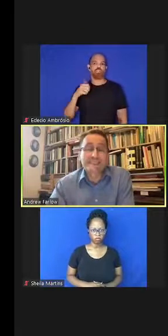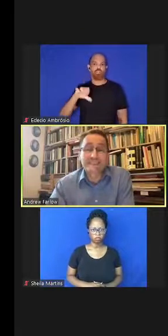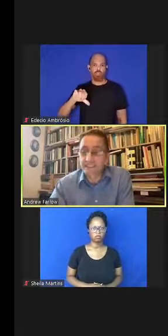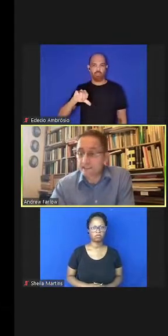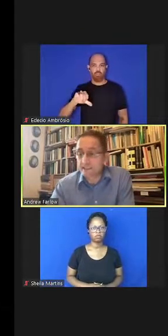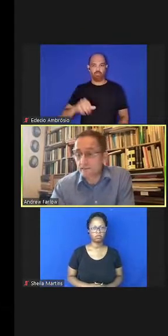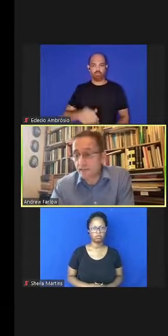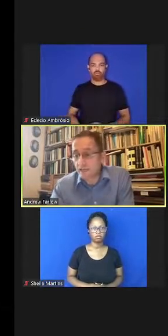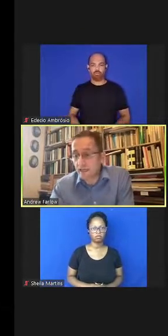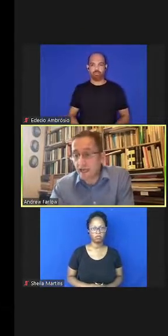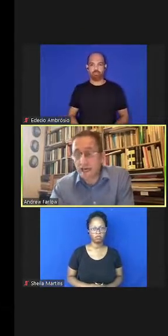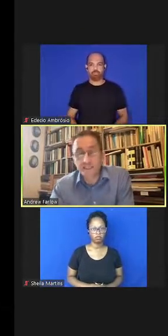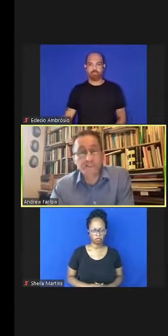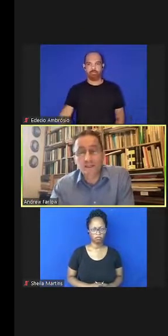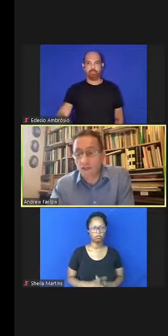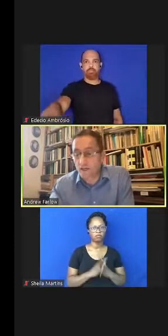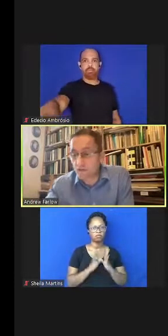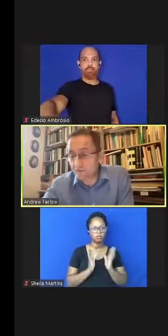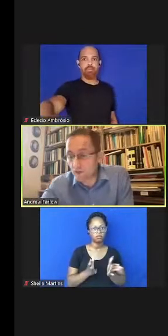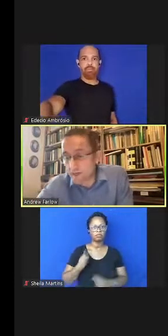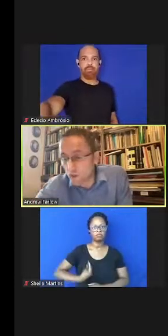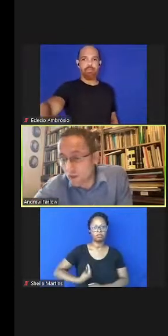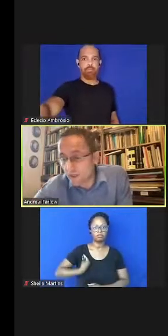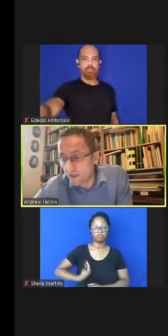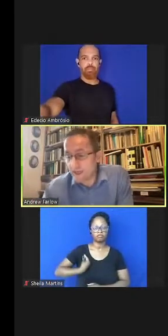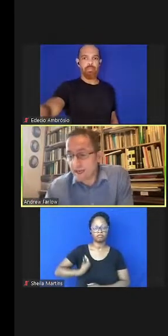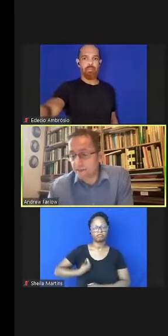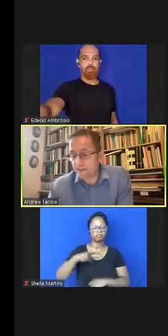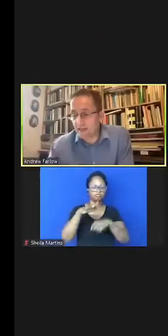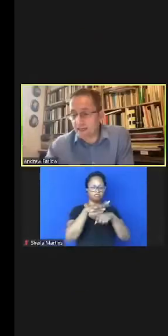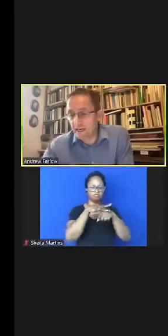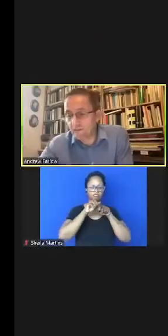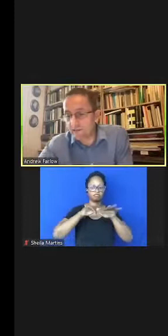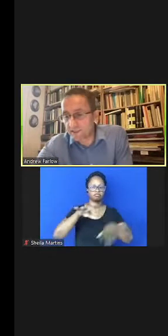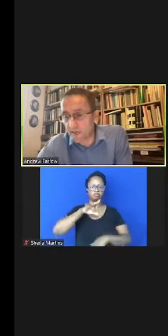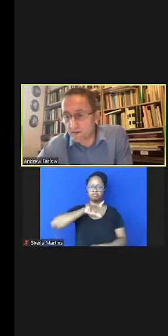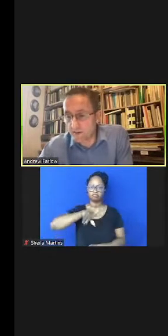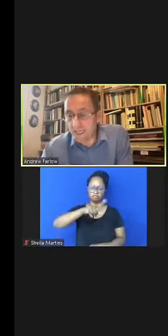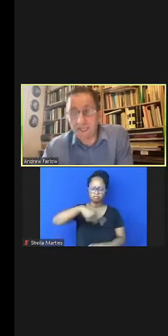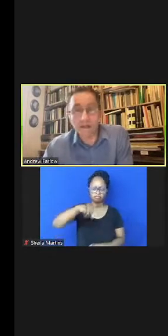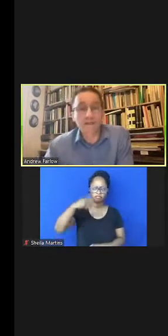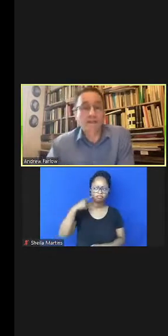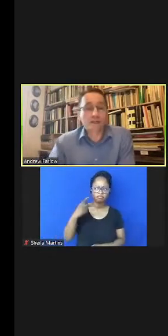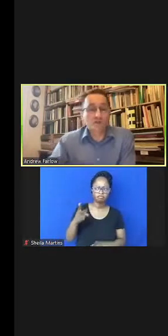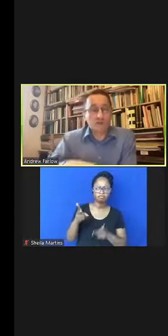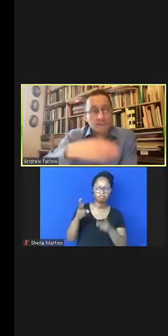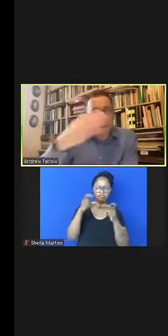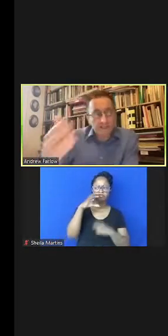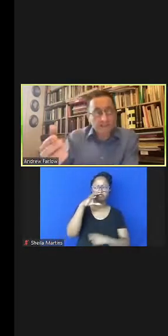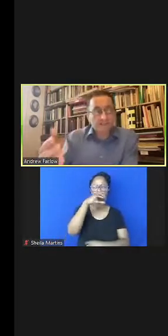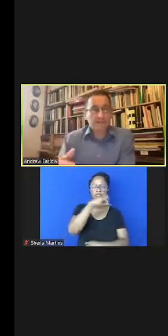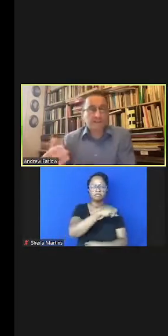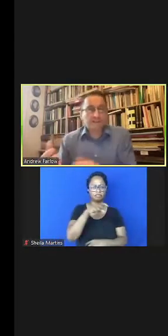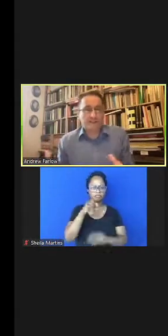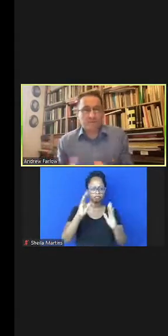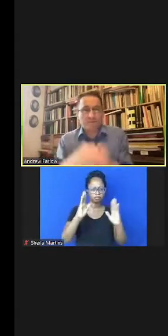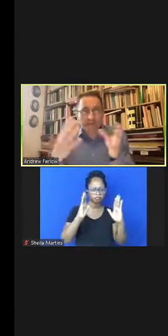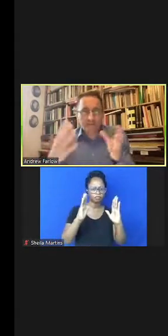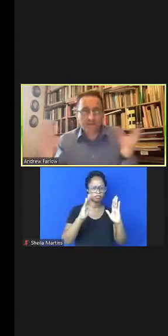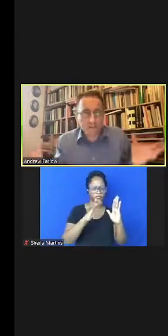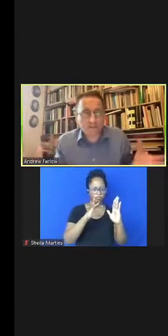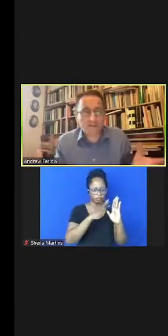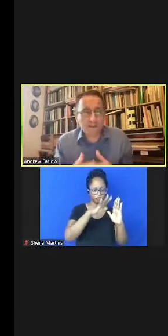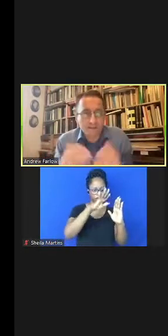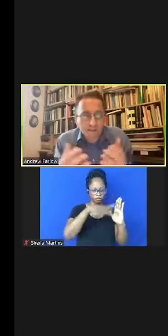viviam com doenças não transmissíveis. Então, se você observar rapidamente nesse diagrama aqui, você